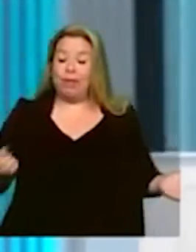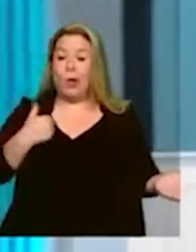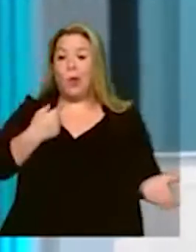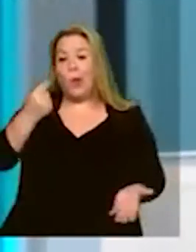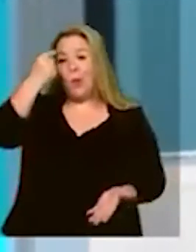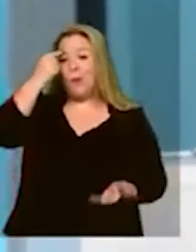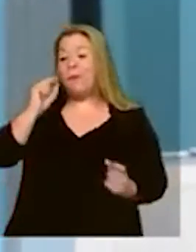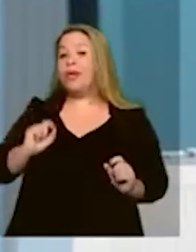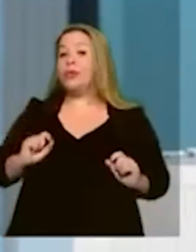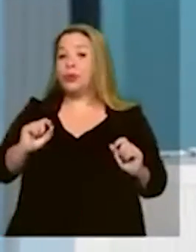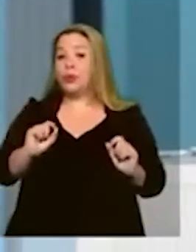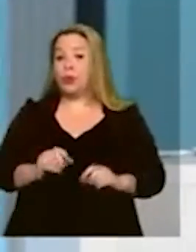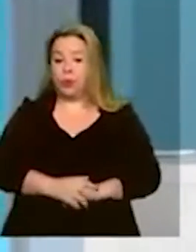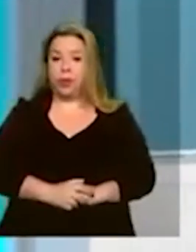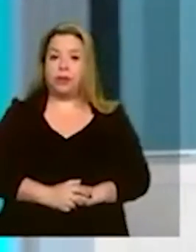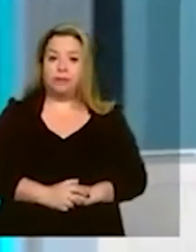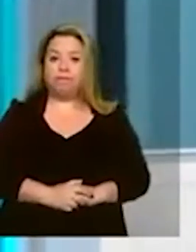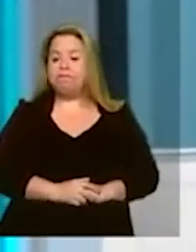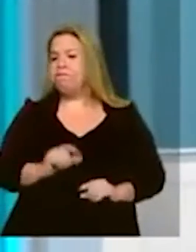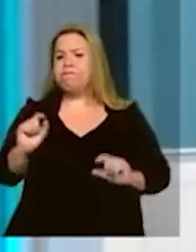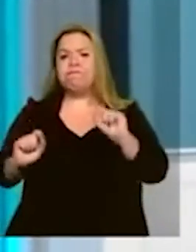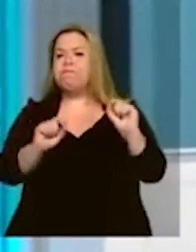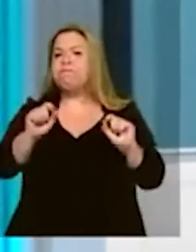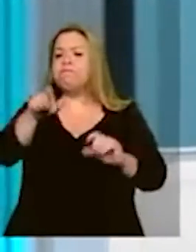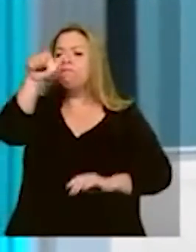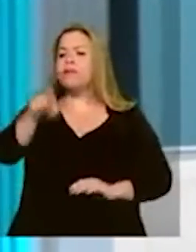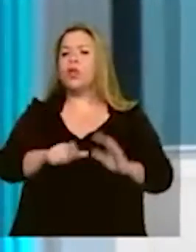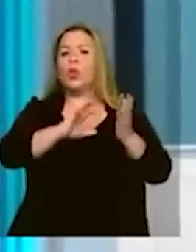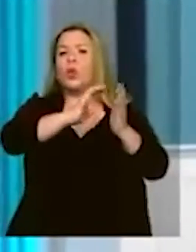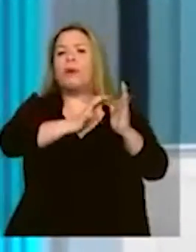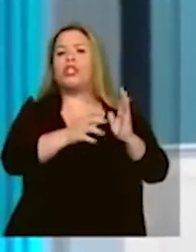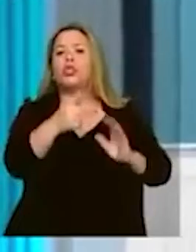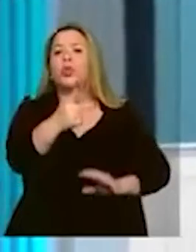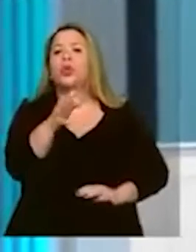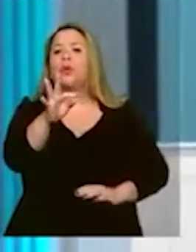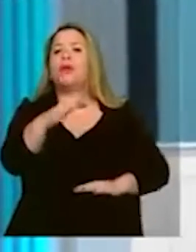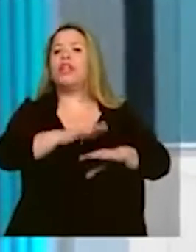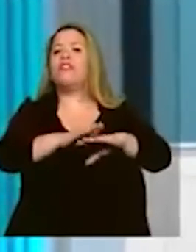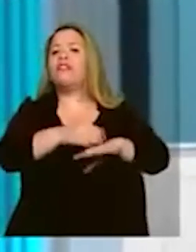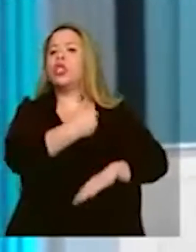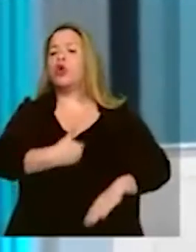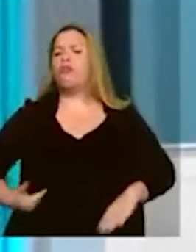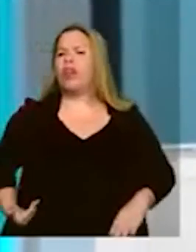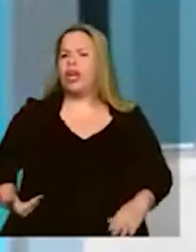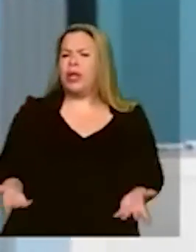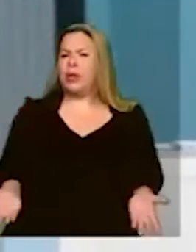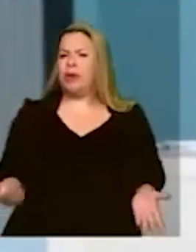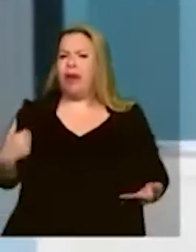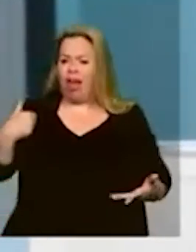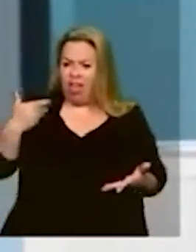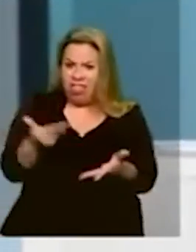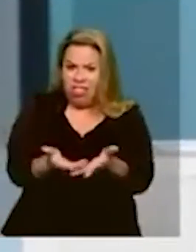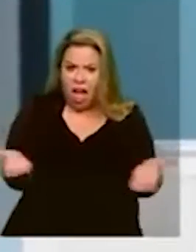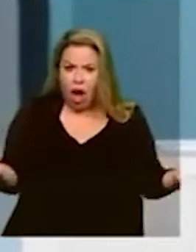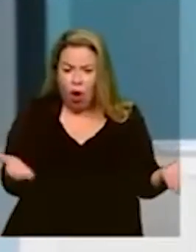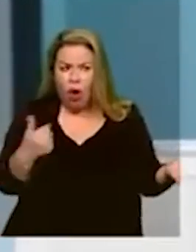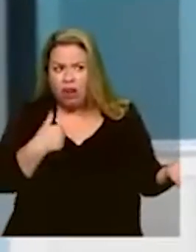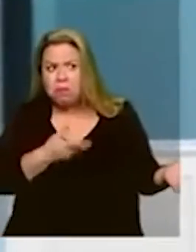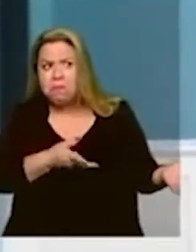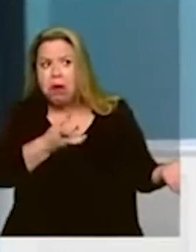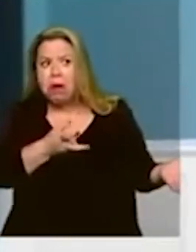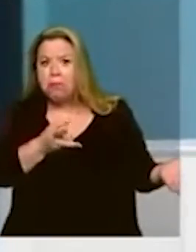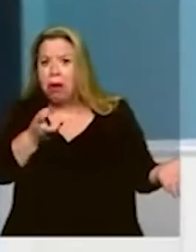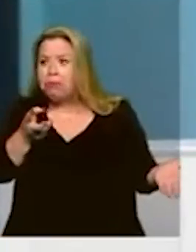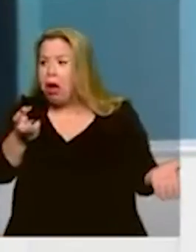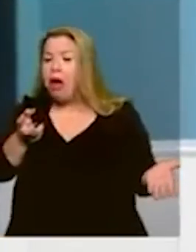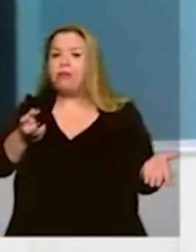coloco é o seguinte. Com quem o PT vai governar? Até agora, gente não tem nenhum cheiro, nada a